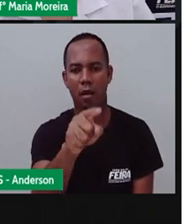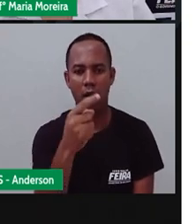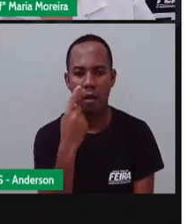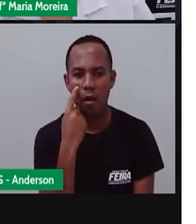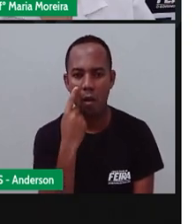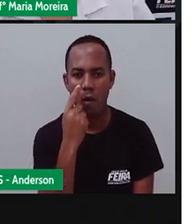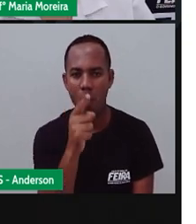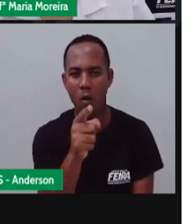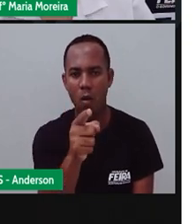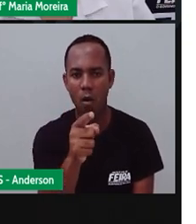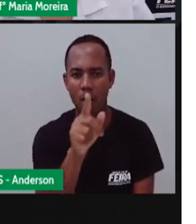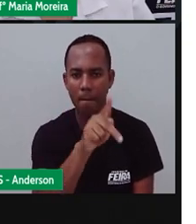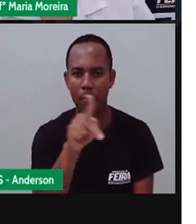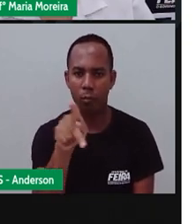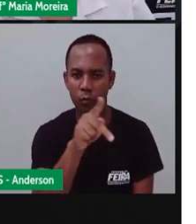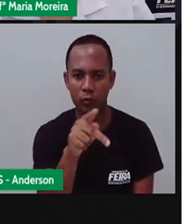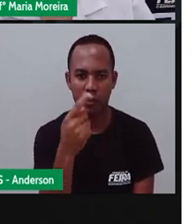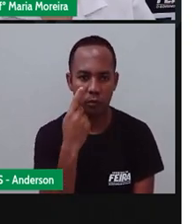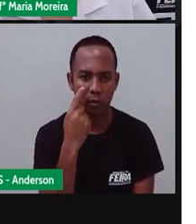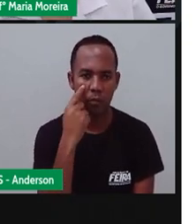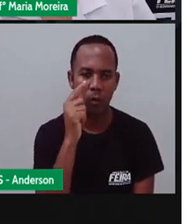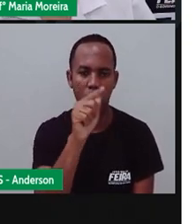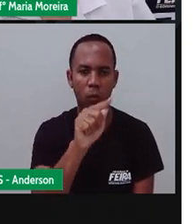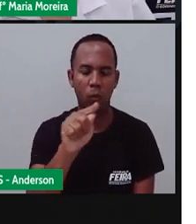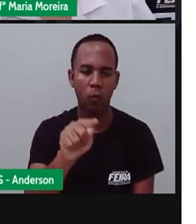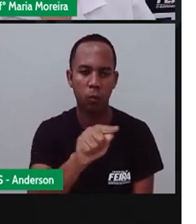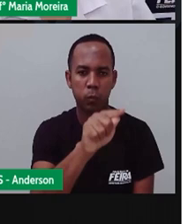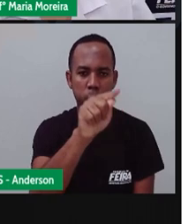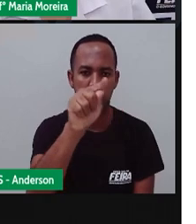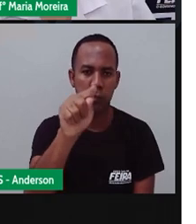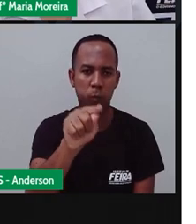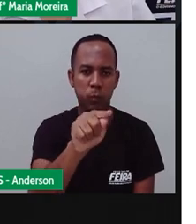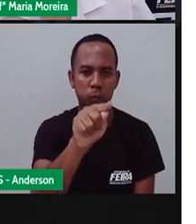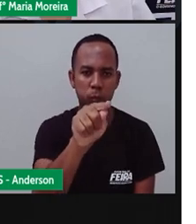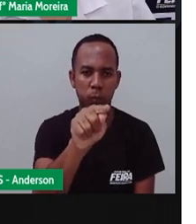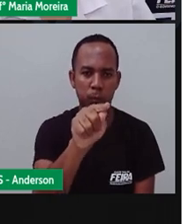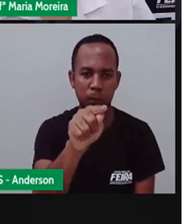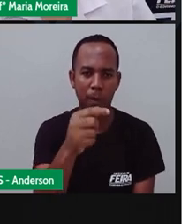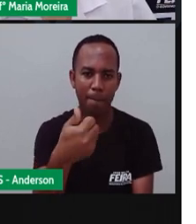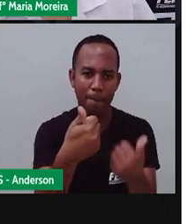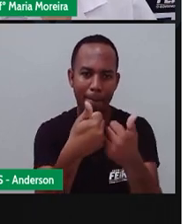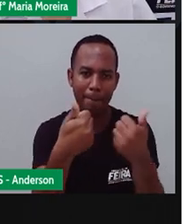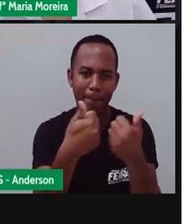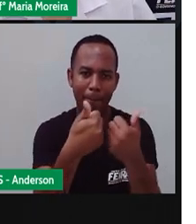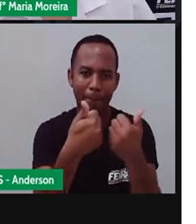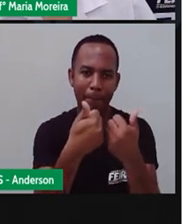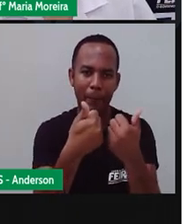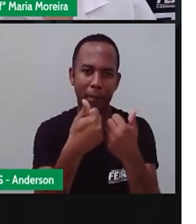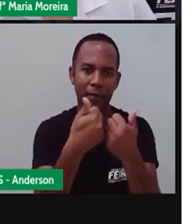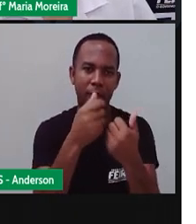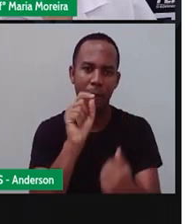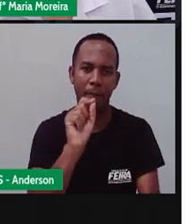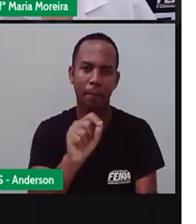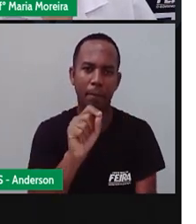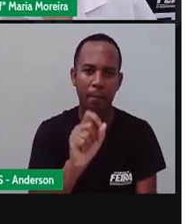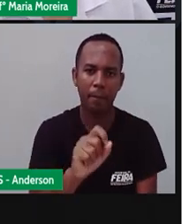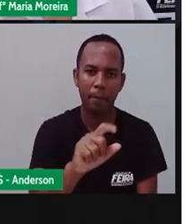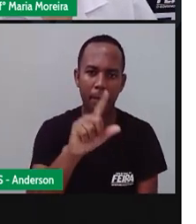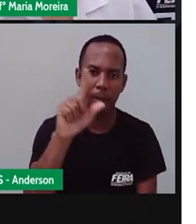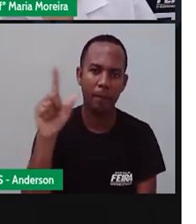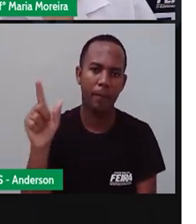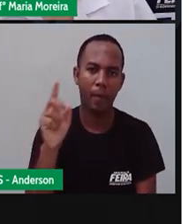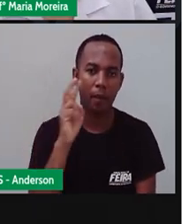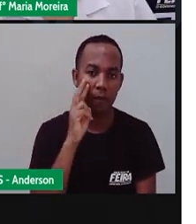isso que a Pro fez esse recorte aqui do mapa e colocou. Porque a escala vem aonde? No cantinho, né? Aí, clique para aprender a ler o mapa.